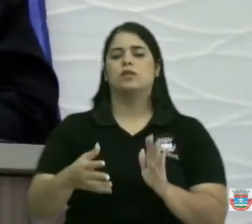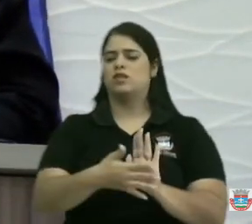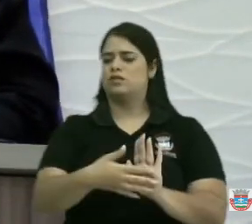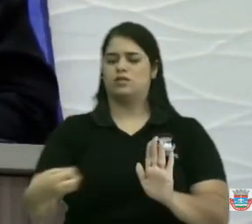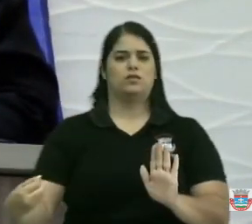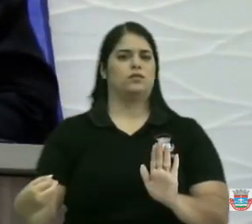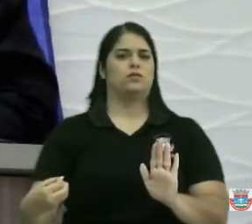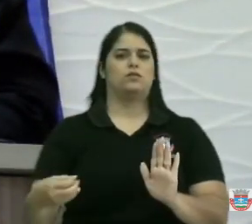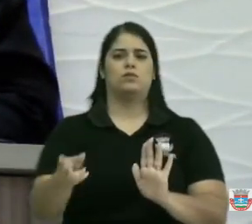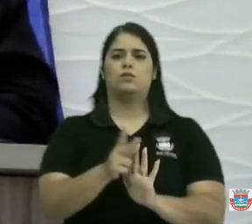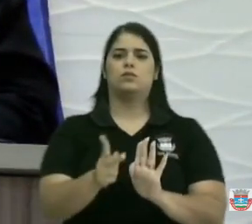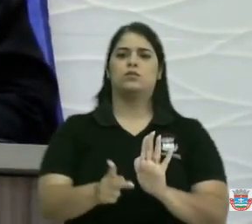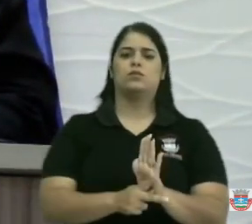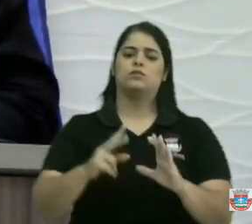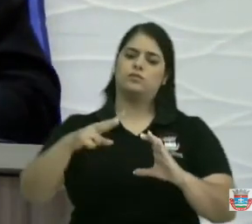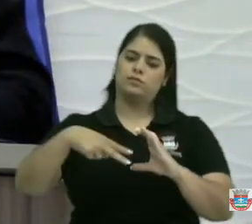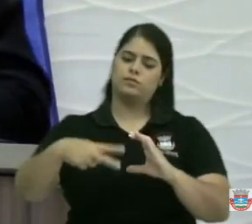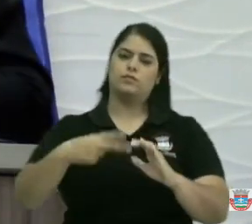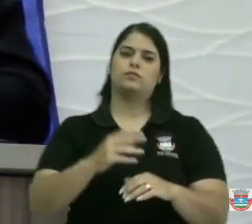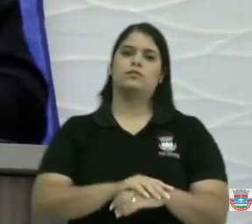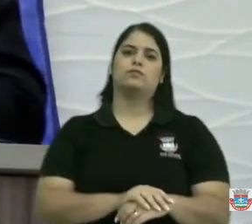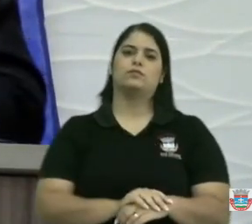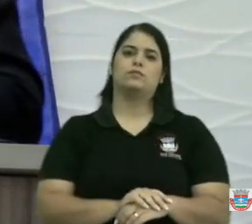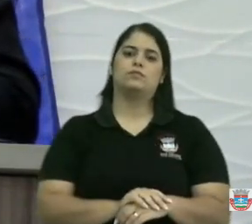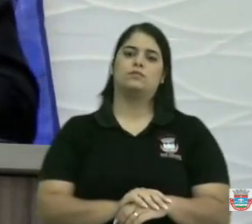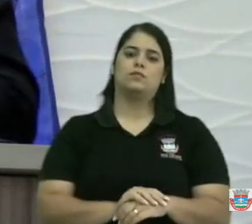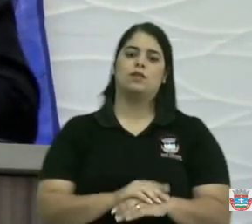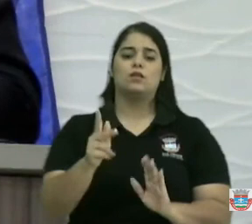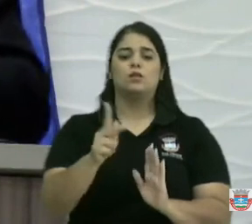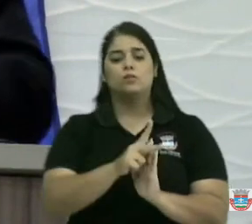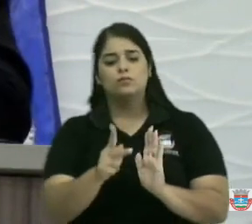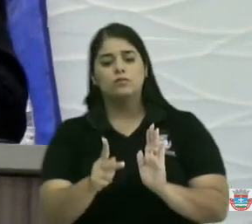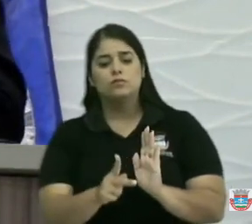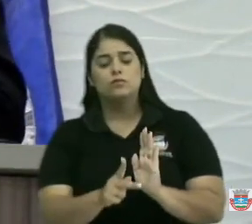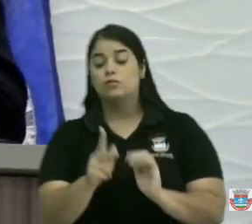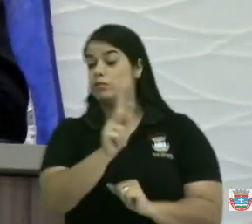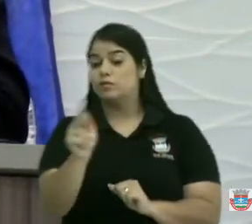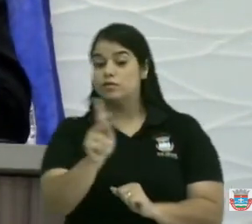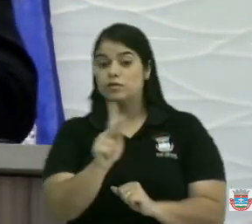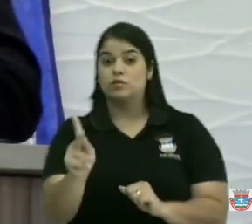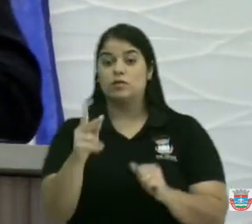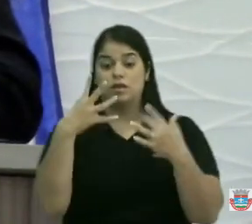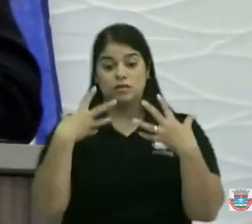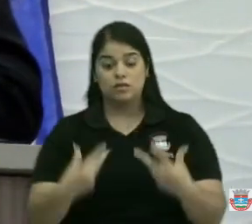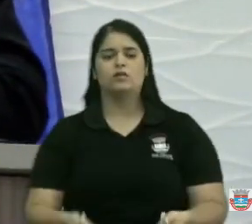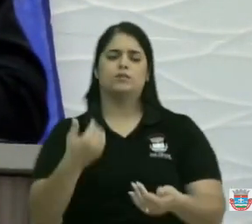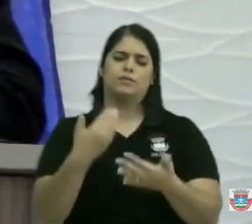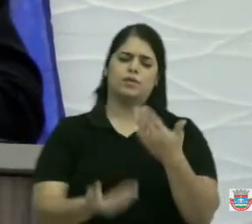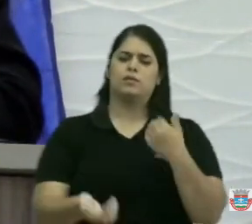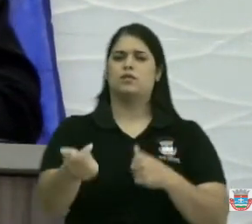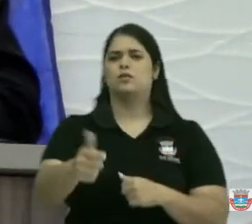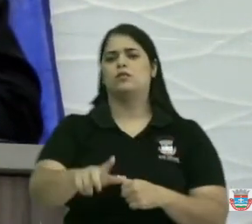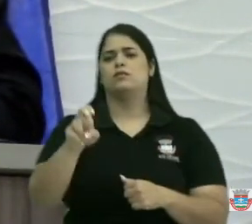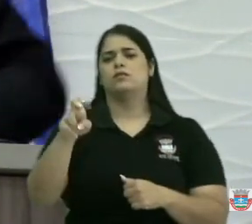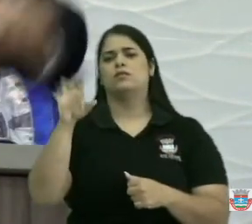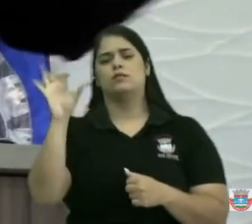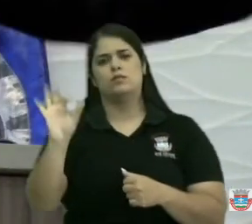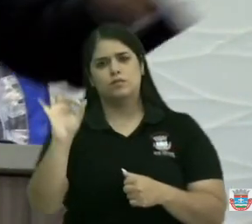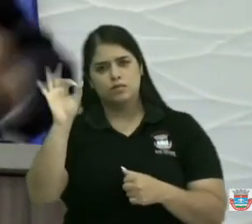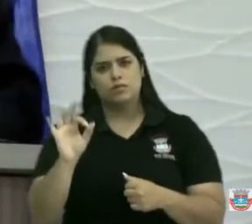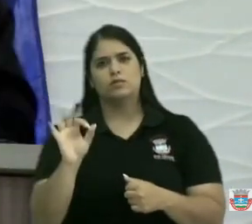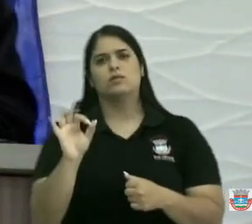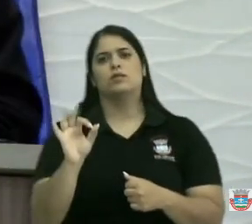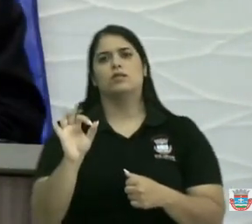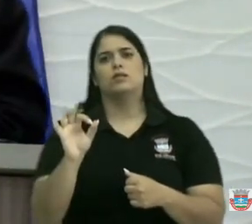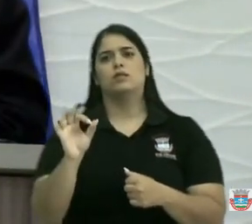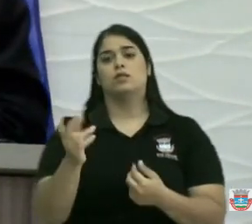da Câmara. Quando os professores aceitaram perder de novo 5% como